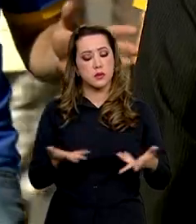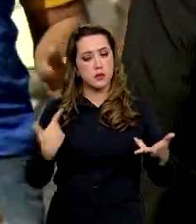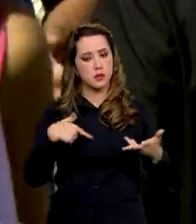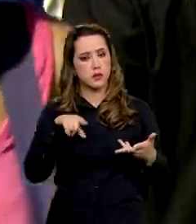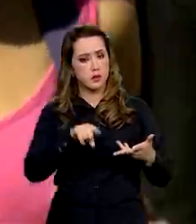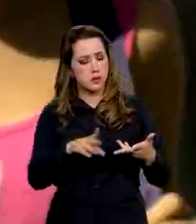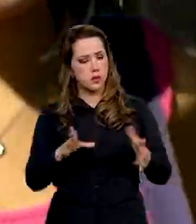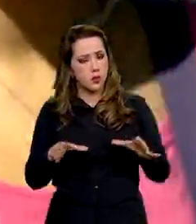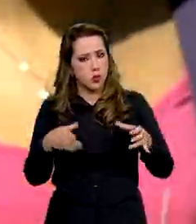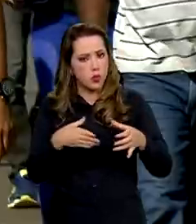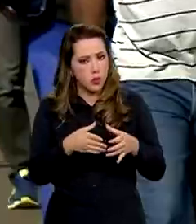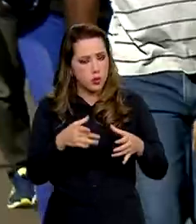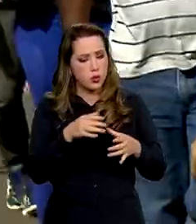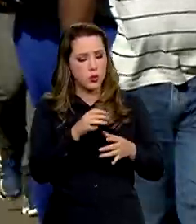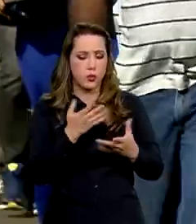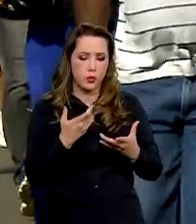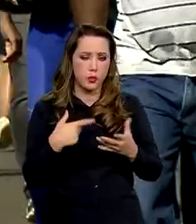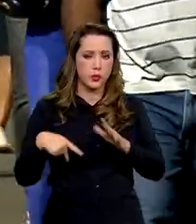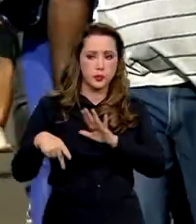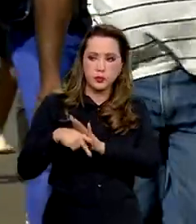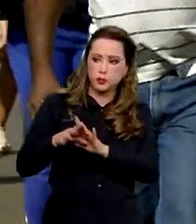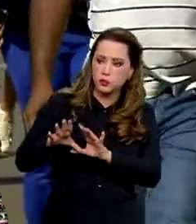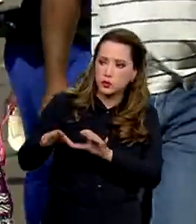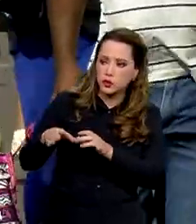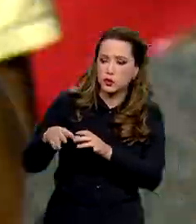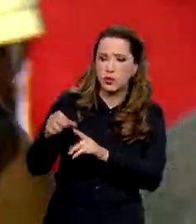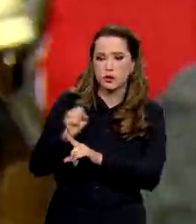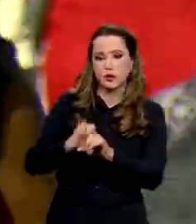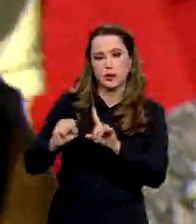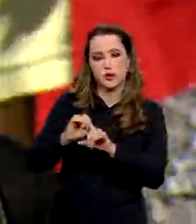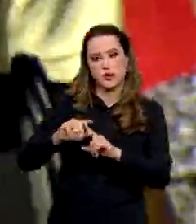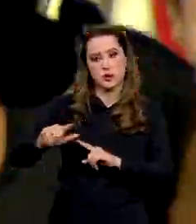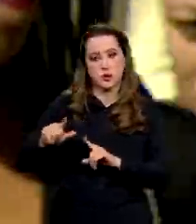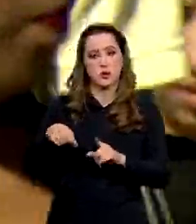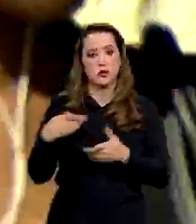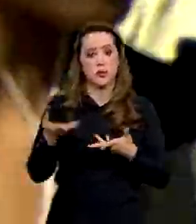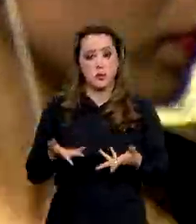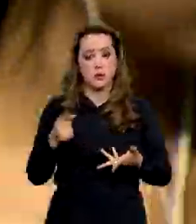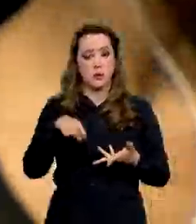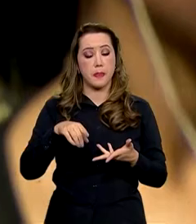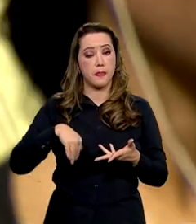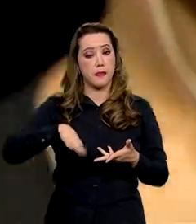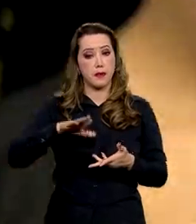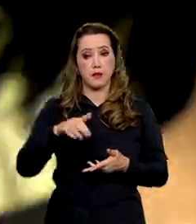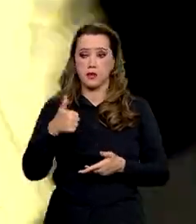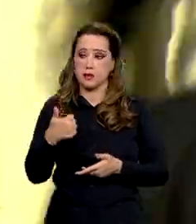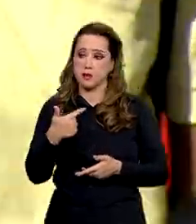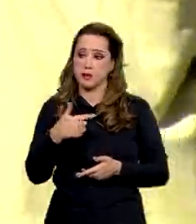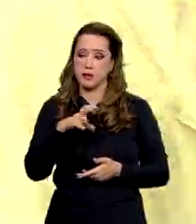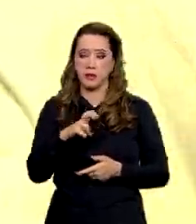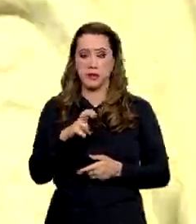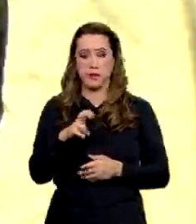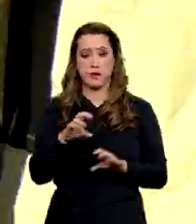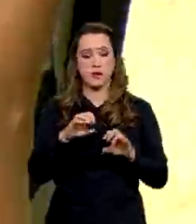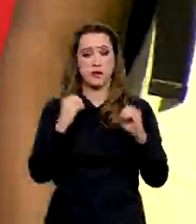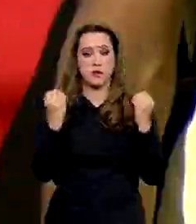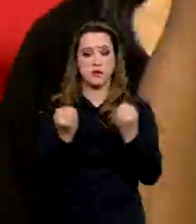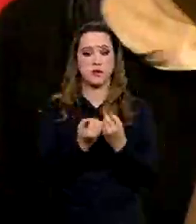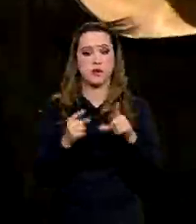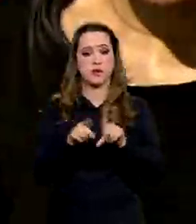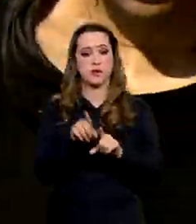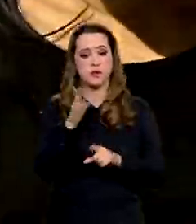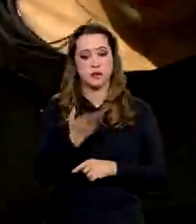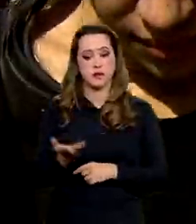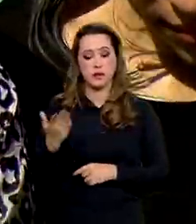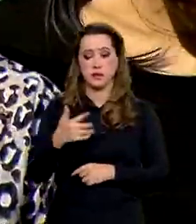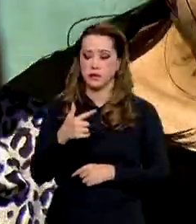sociedade civil organizada nos estados e municípios. Foram realizadas 125 oficinas, num total de